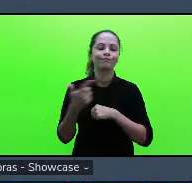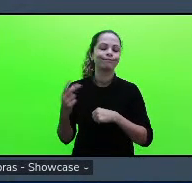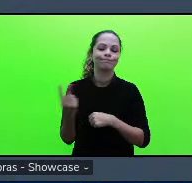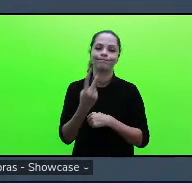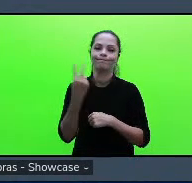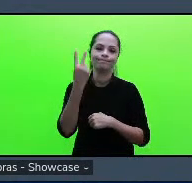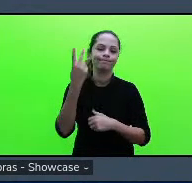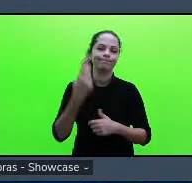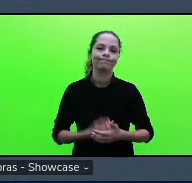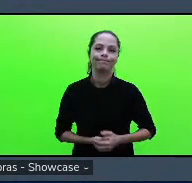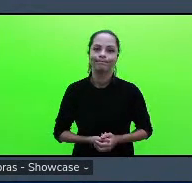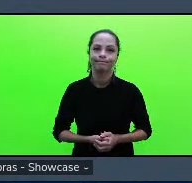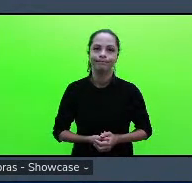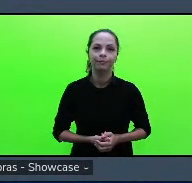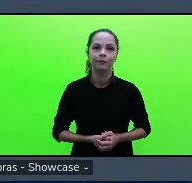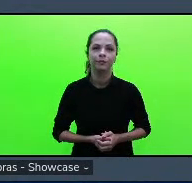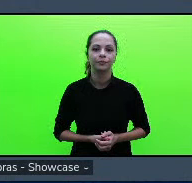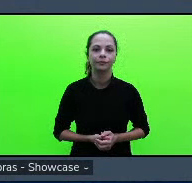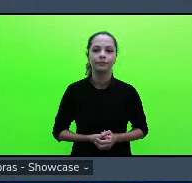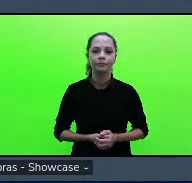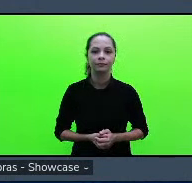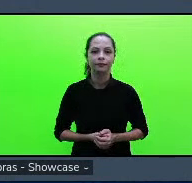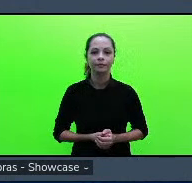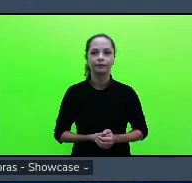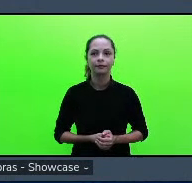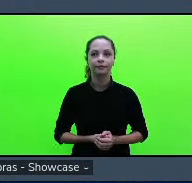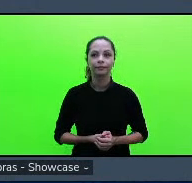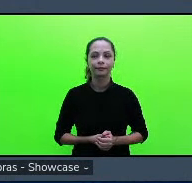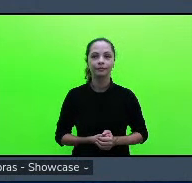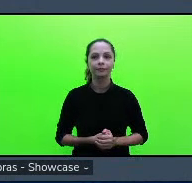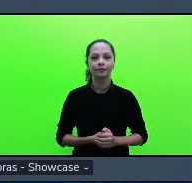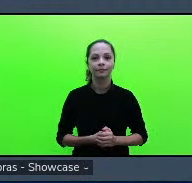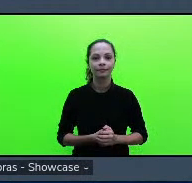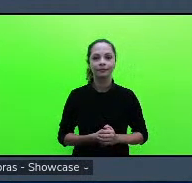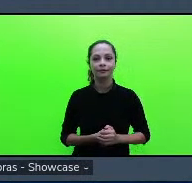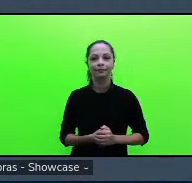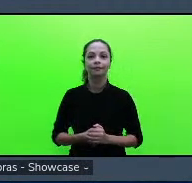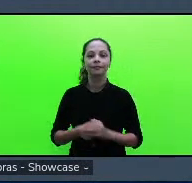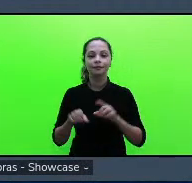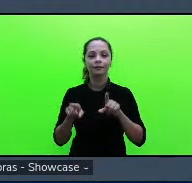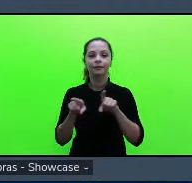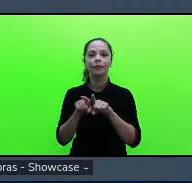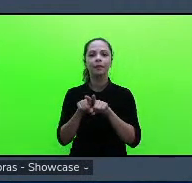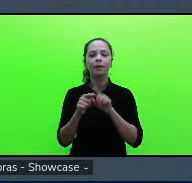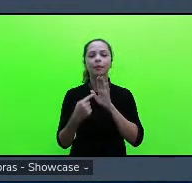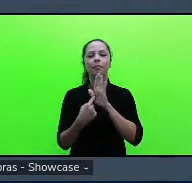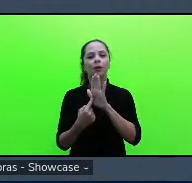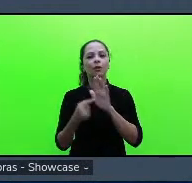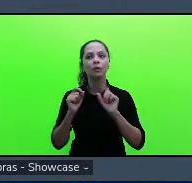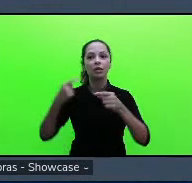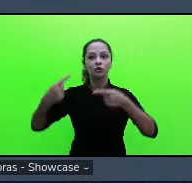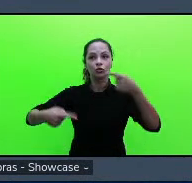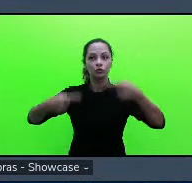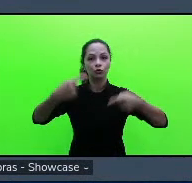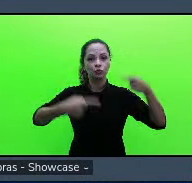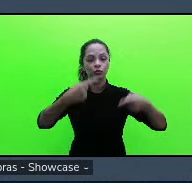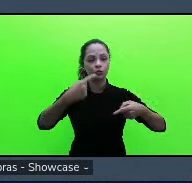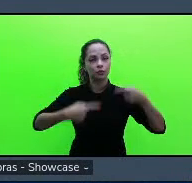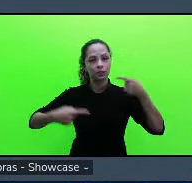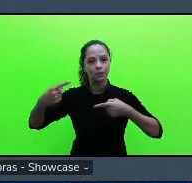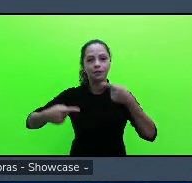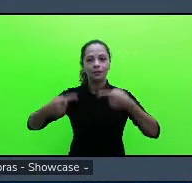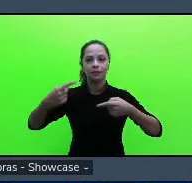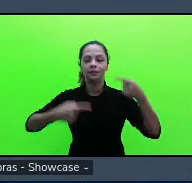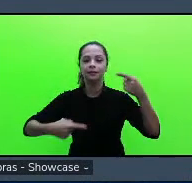no resultado né em relação a discussão a gente percebe que por mais que haja